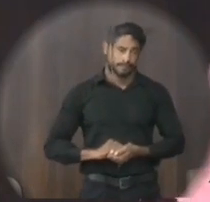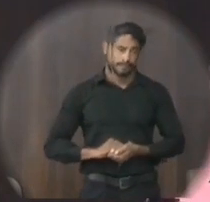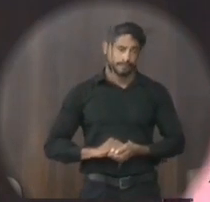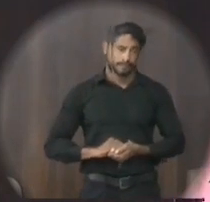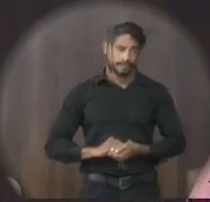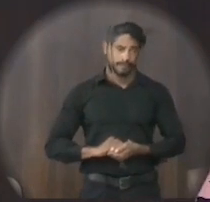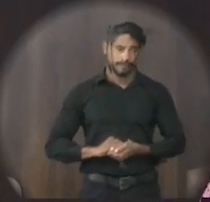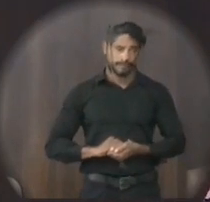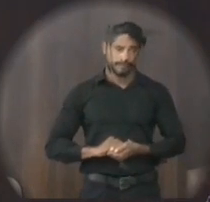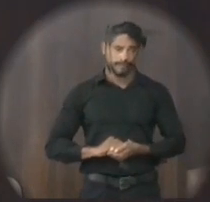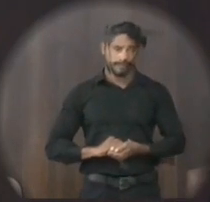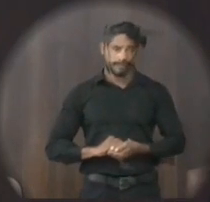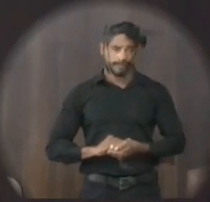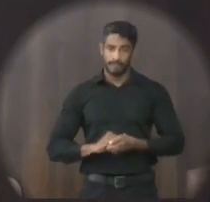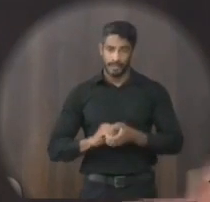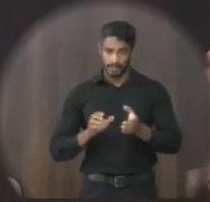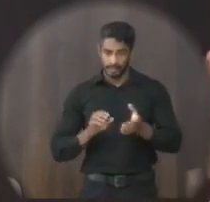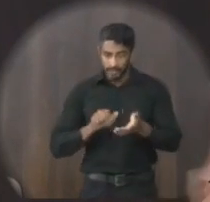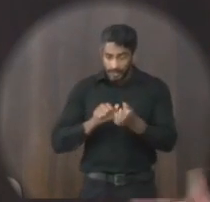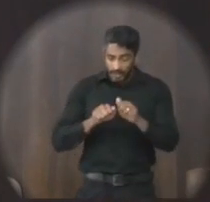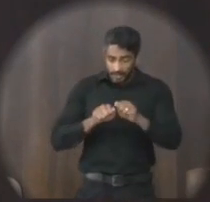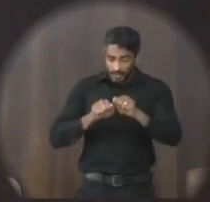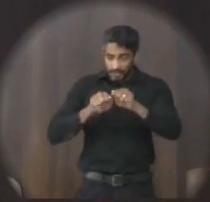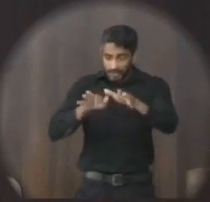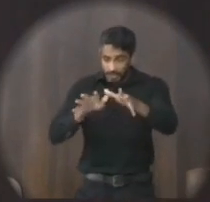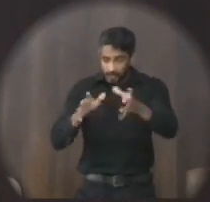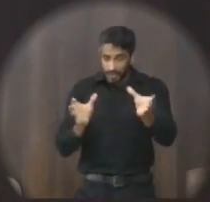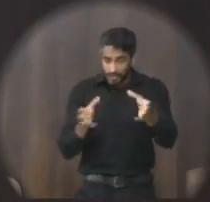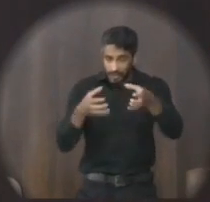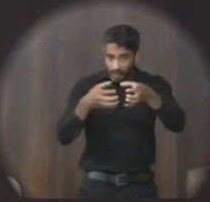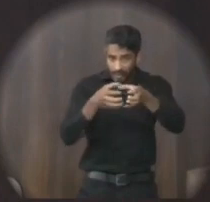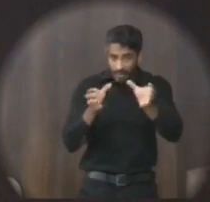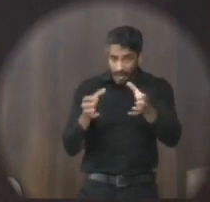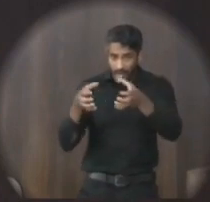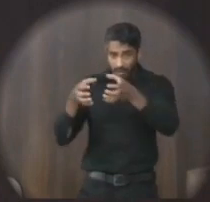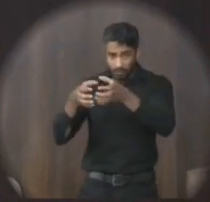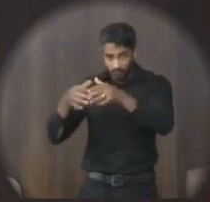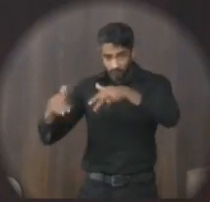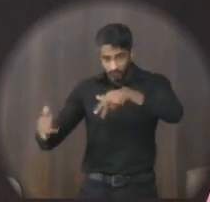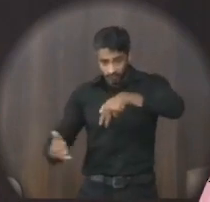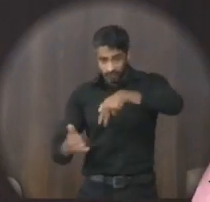o grupo de vítimas, dividido em três categorias,